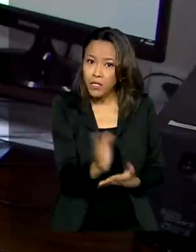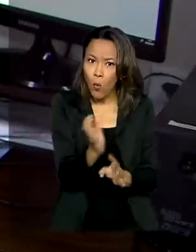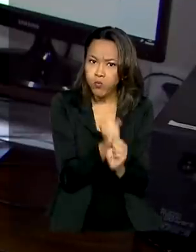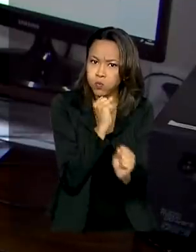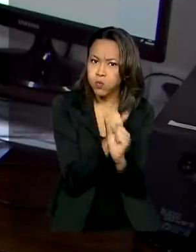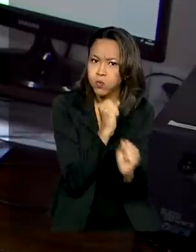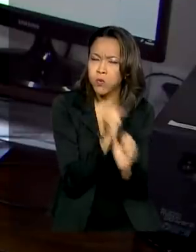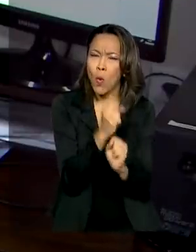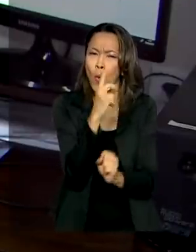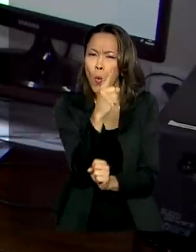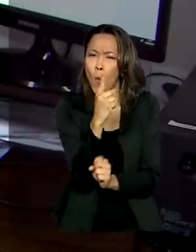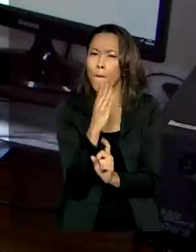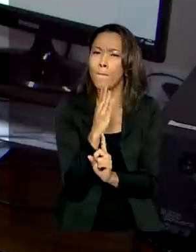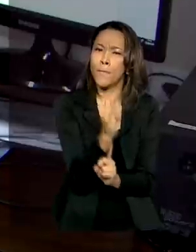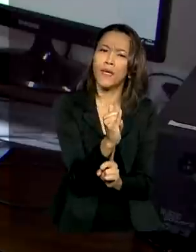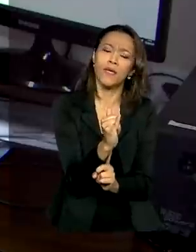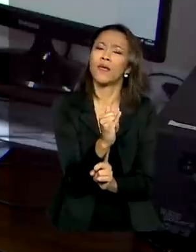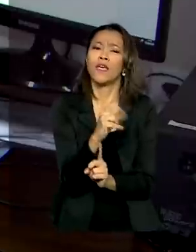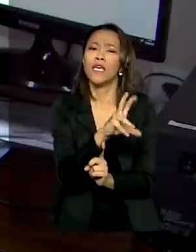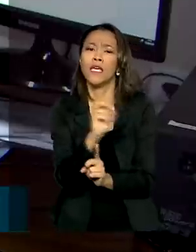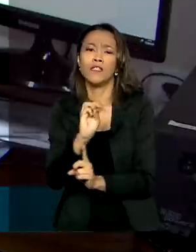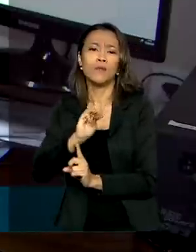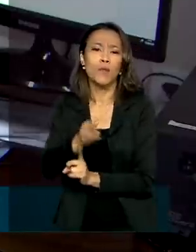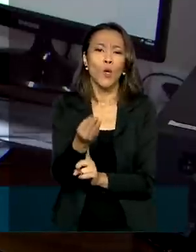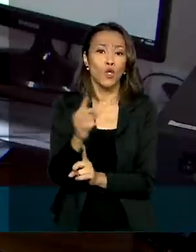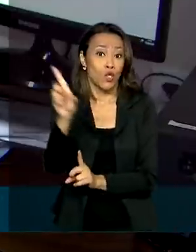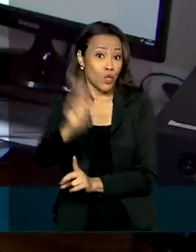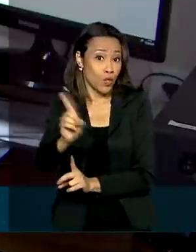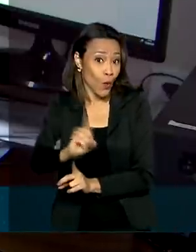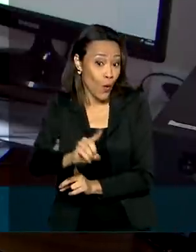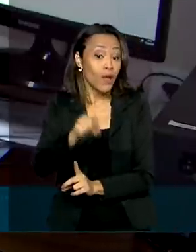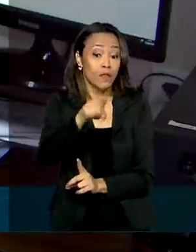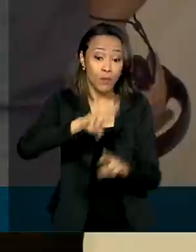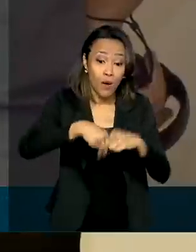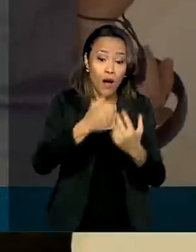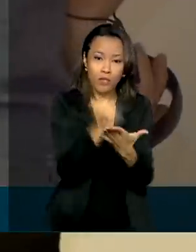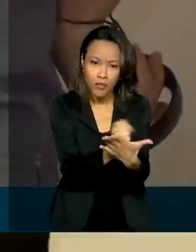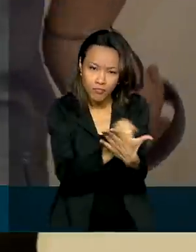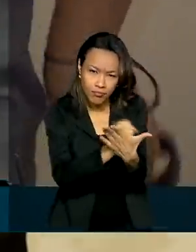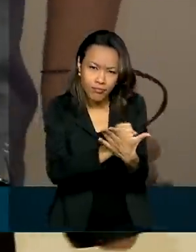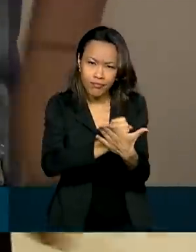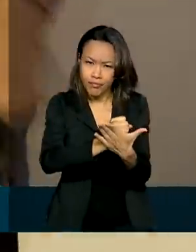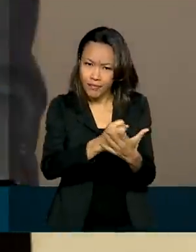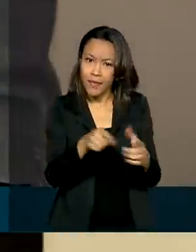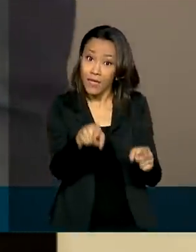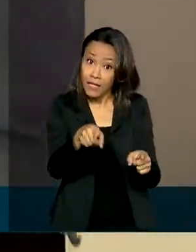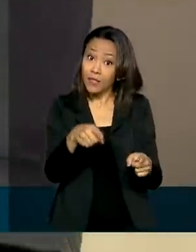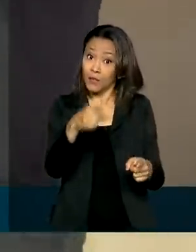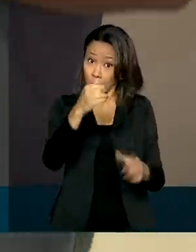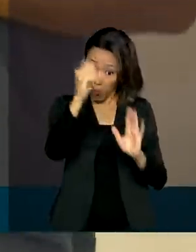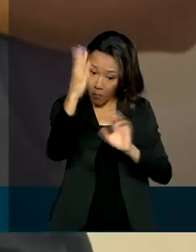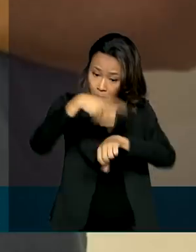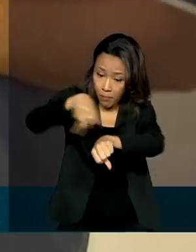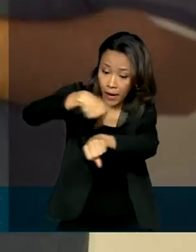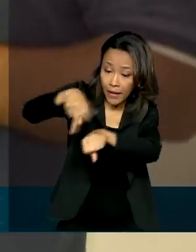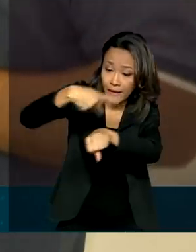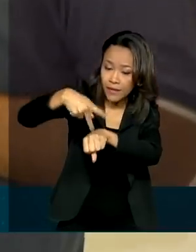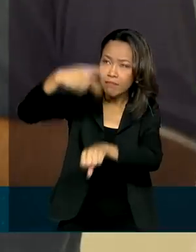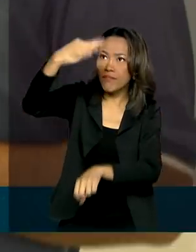1 bilhão e meio de dólares com jogos virtuais em 2018, o que coloca o país na